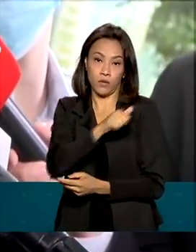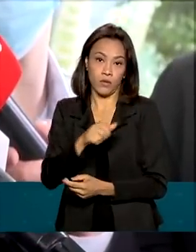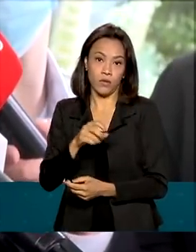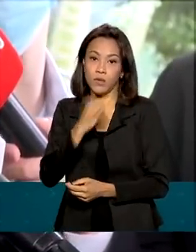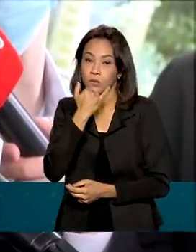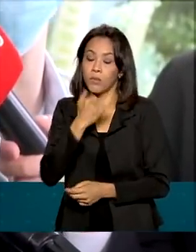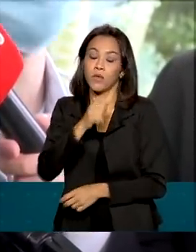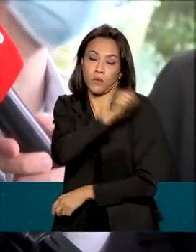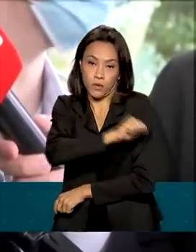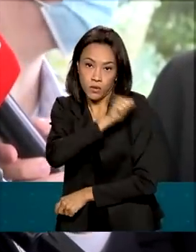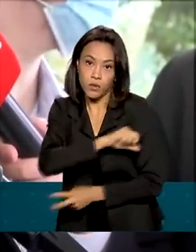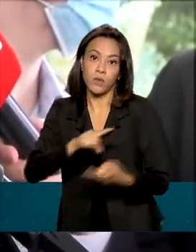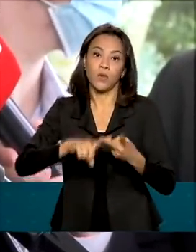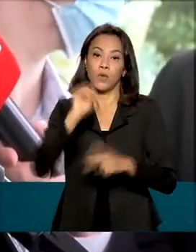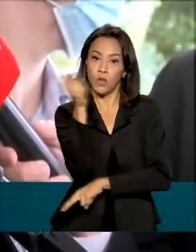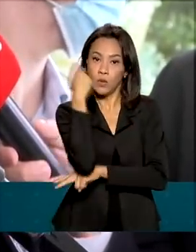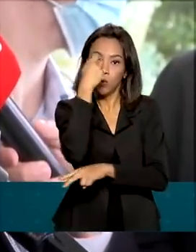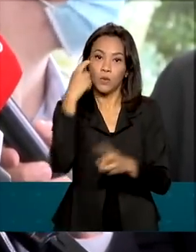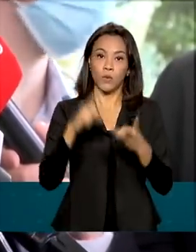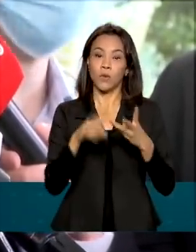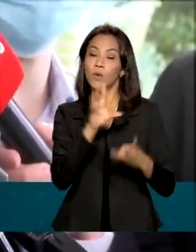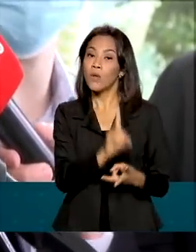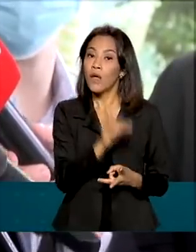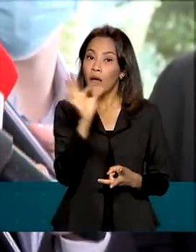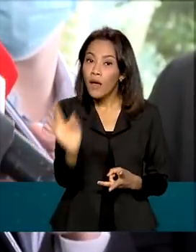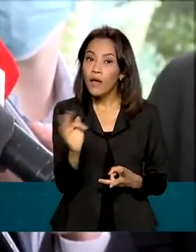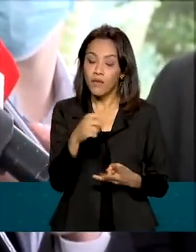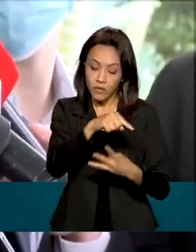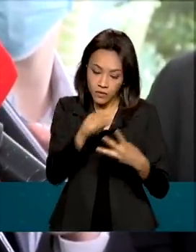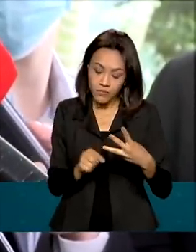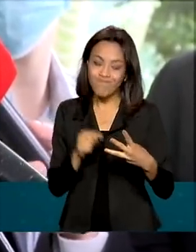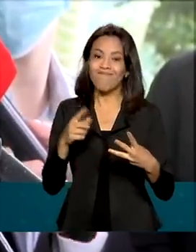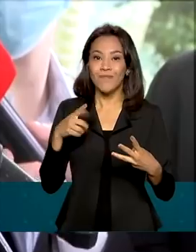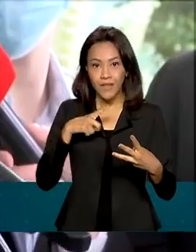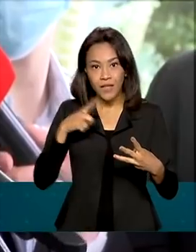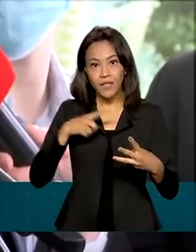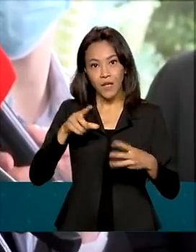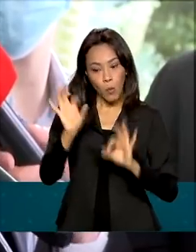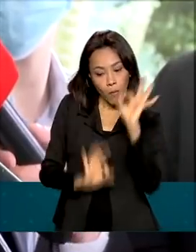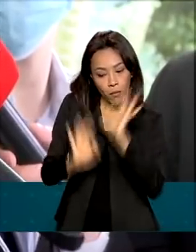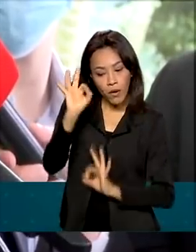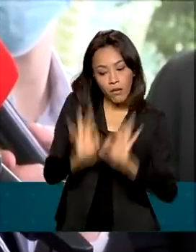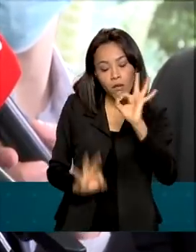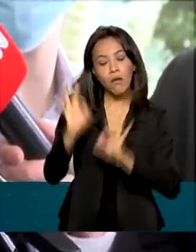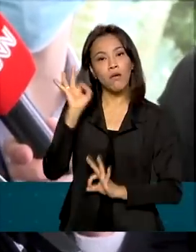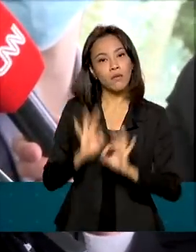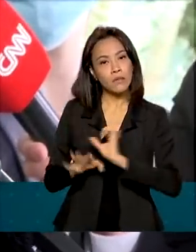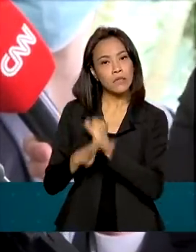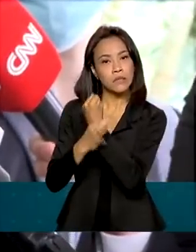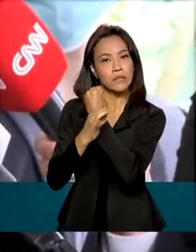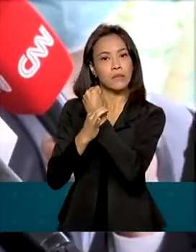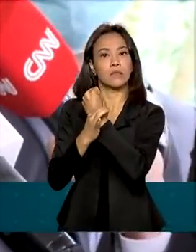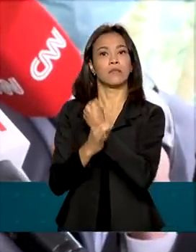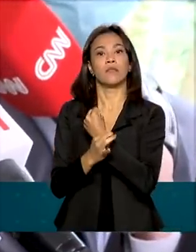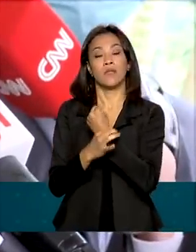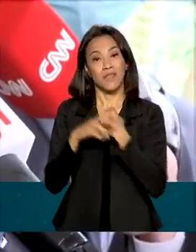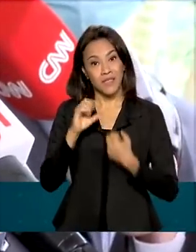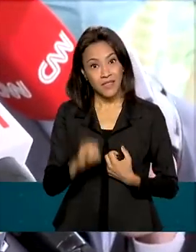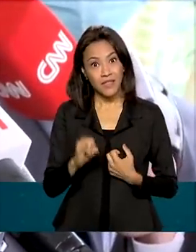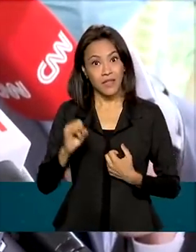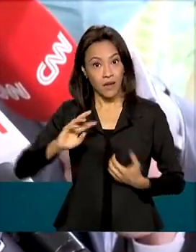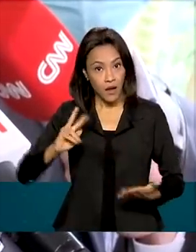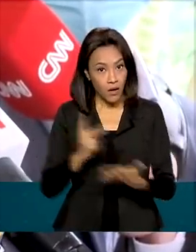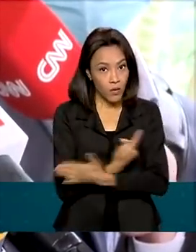aqui mesmo, o Distrito Federal. Então, temos que ter um plano de contingência consistente para que, se houver uma